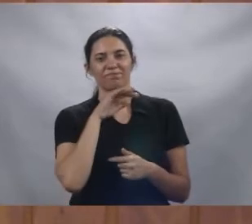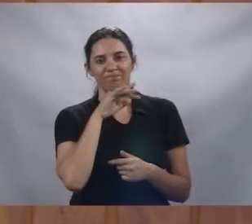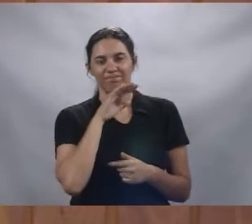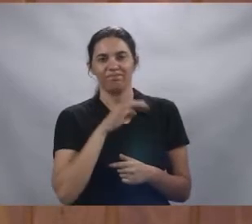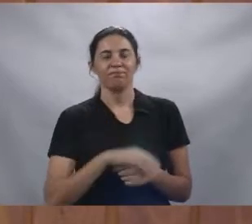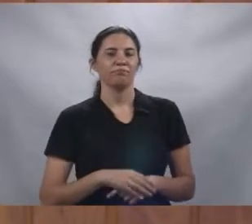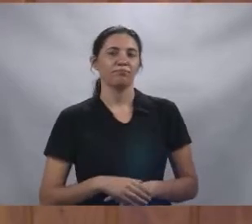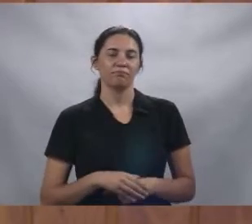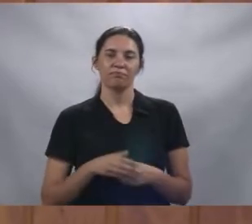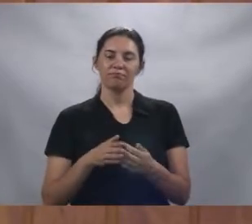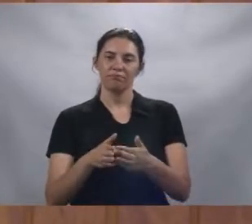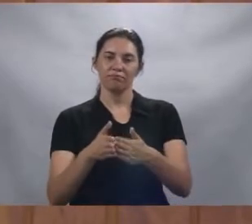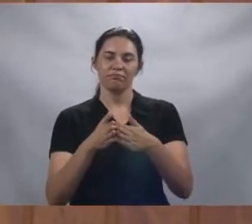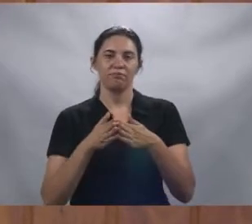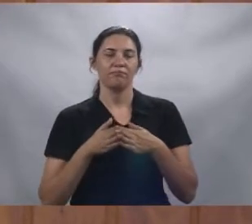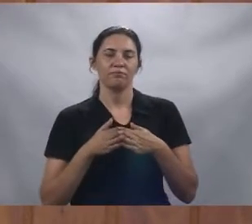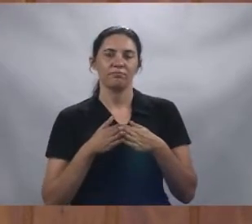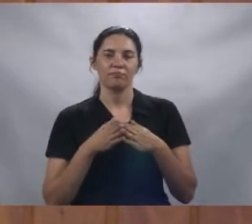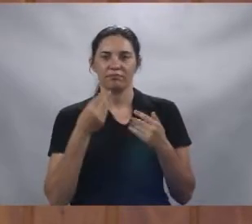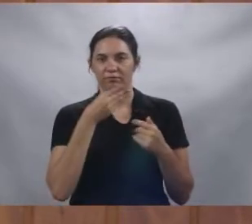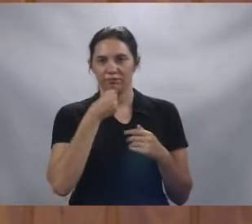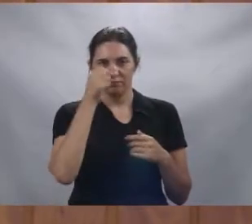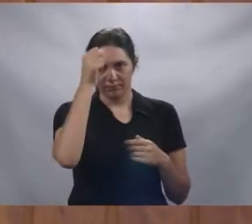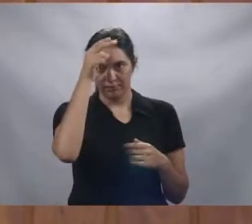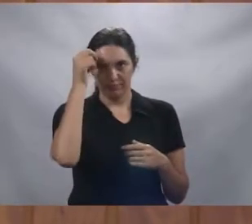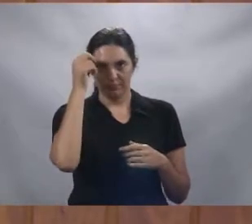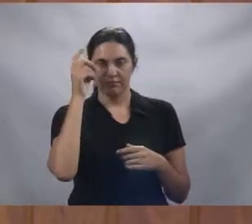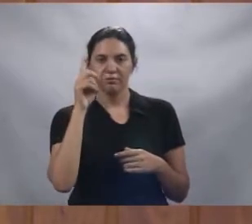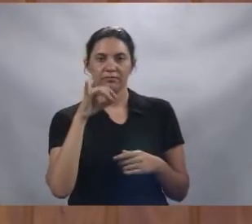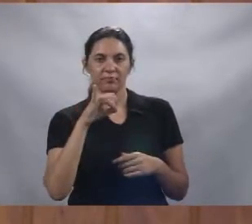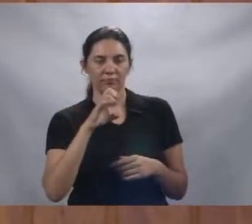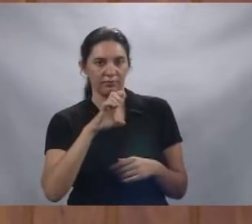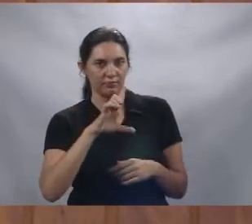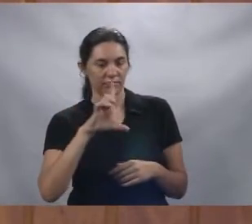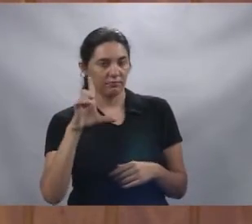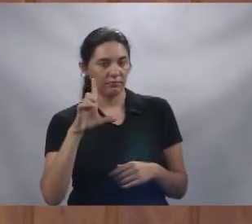Então, venho aqui pedir que o prefeito Daniel Alonso dê uma atenção,